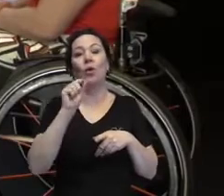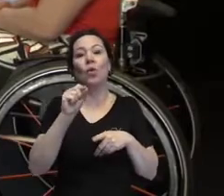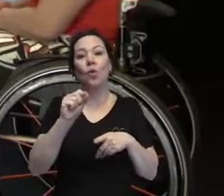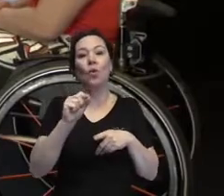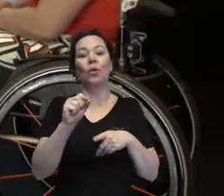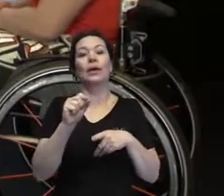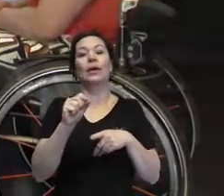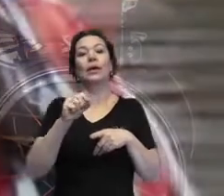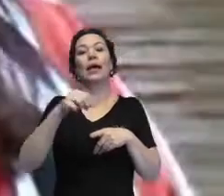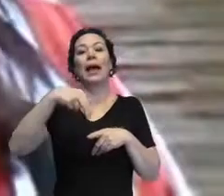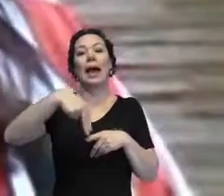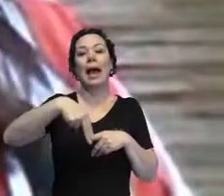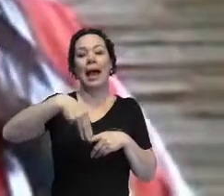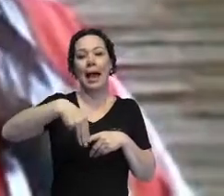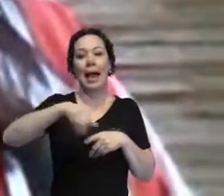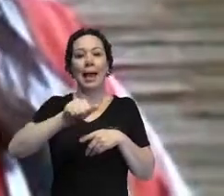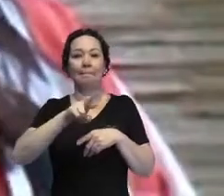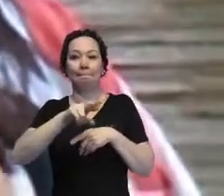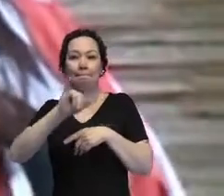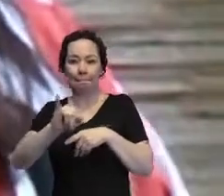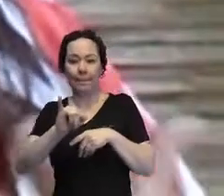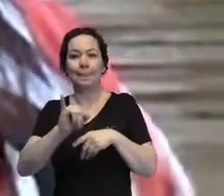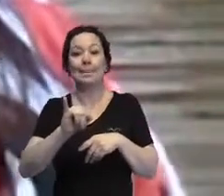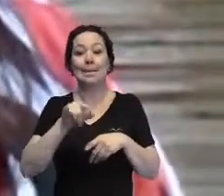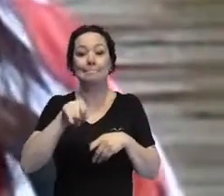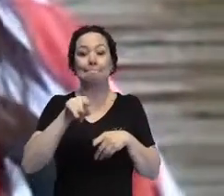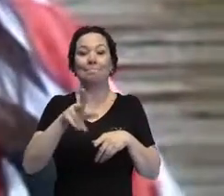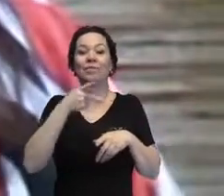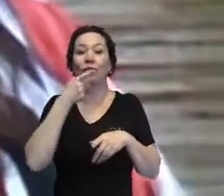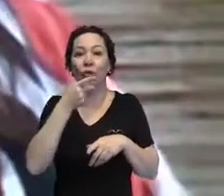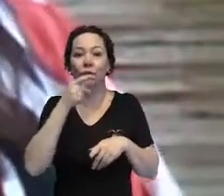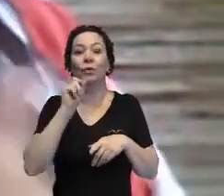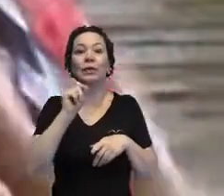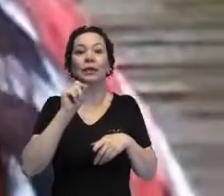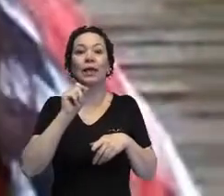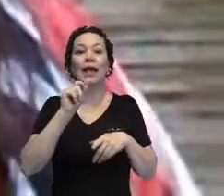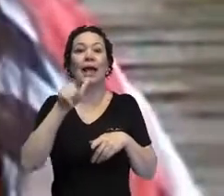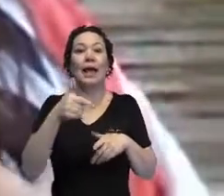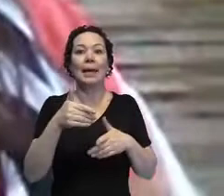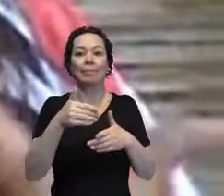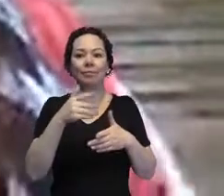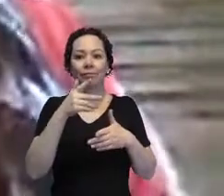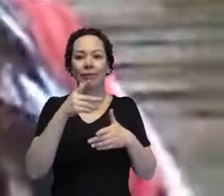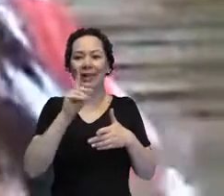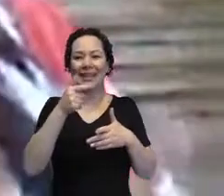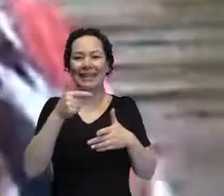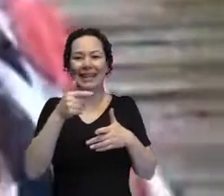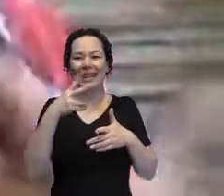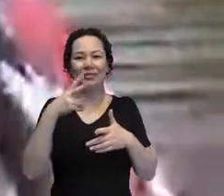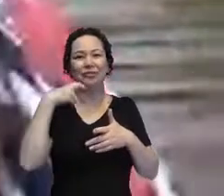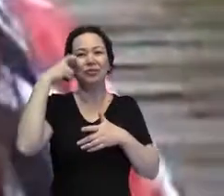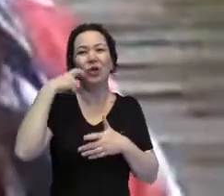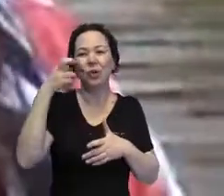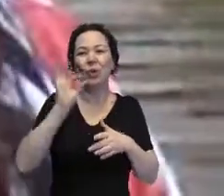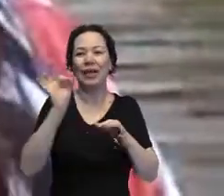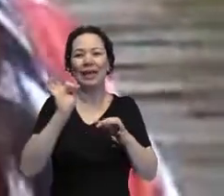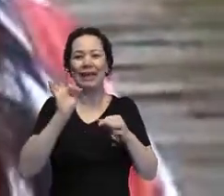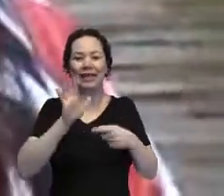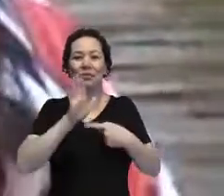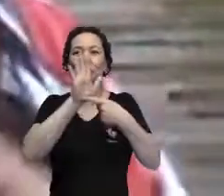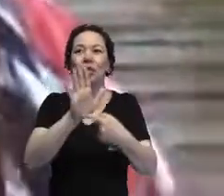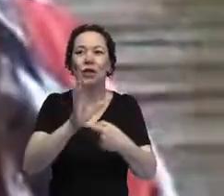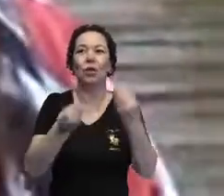falou, que é isso da gente perder o pudor, a vergonha de se mostrar como a gente é,